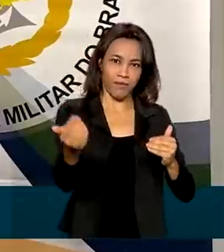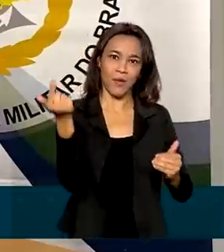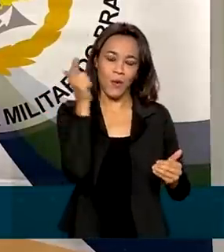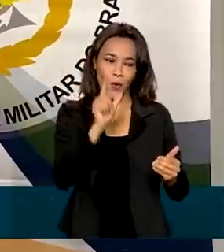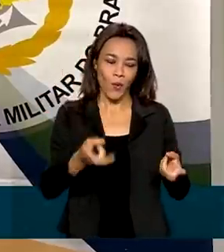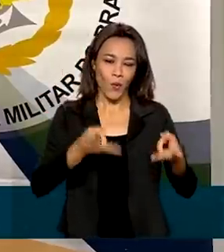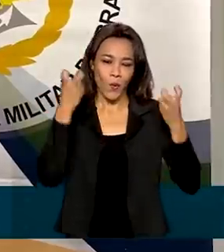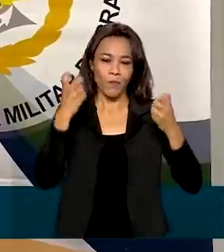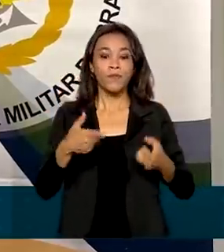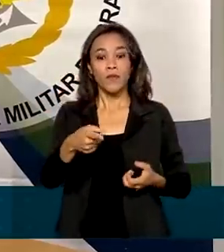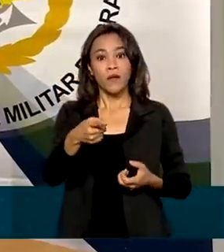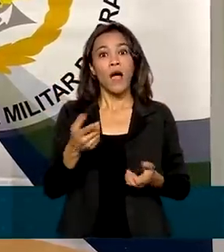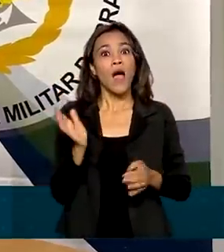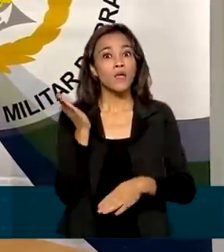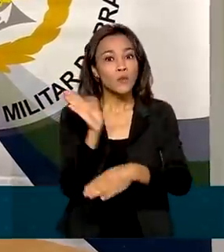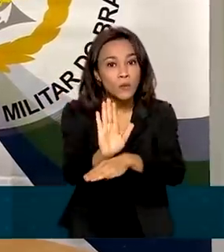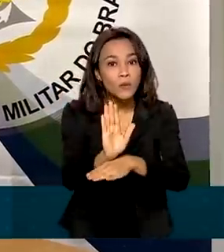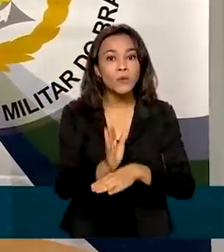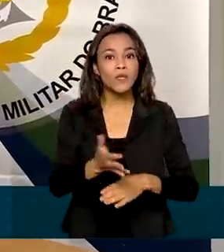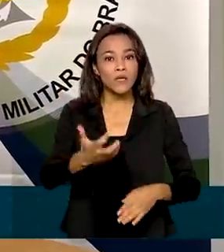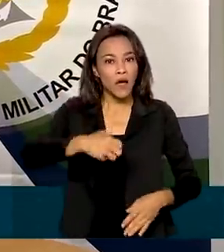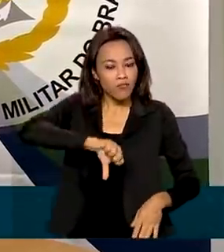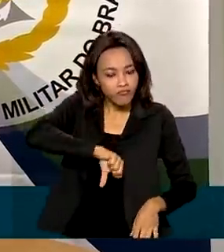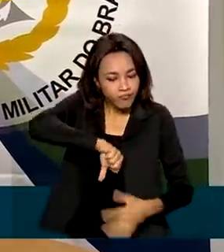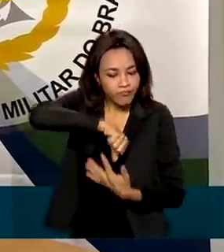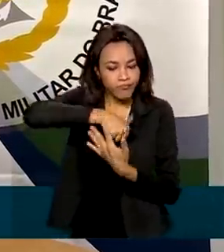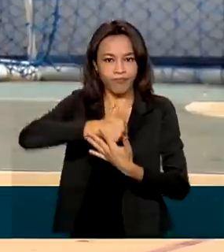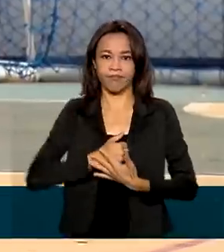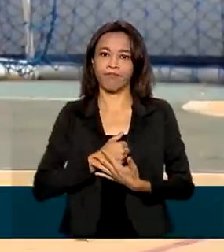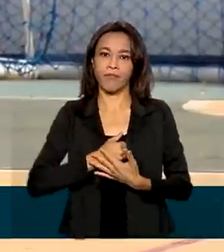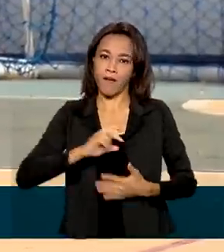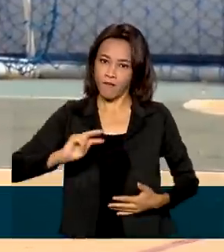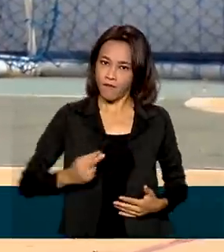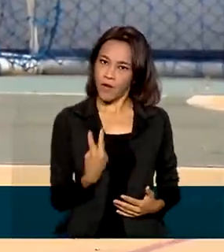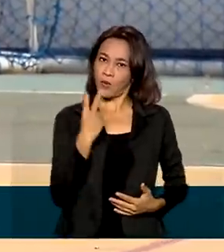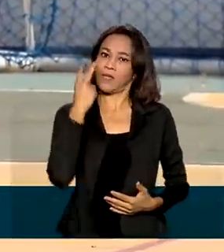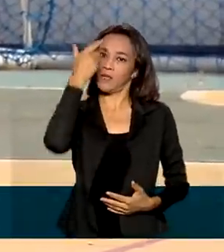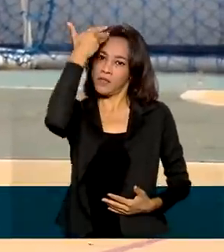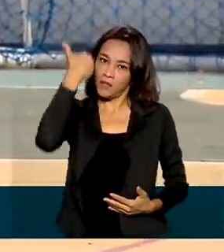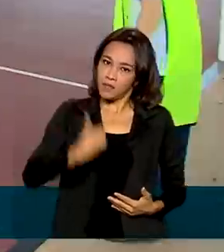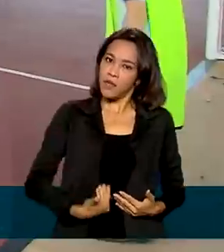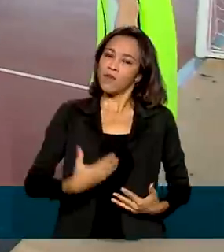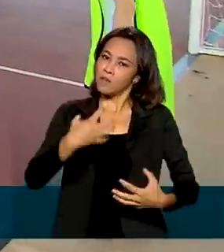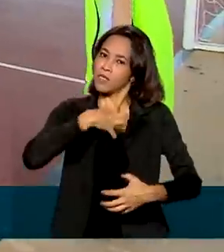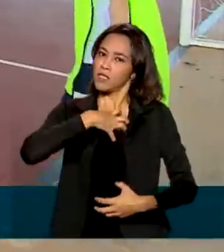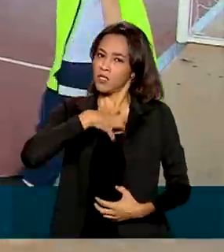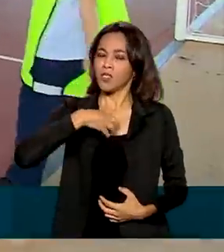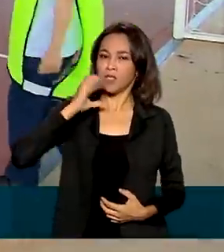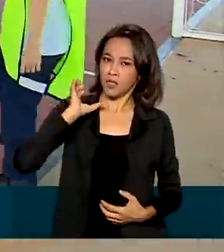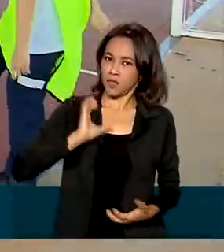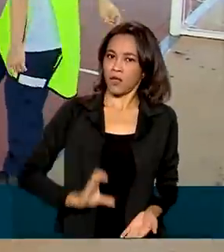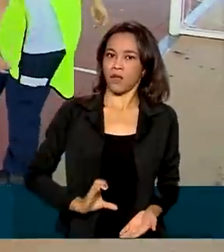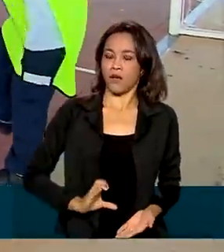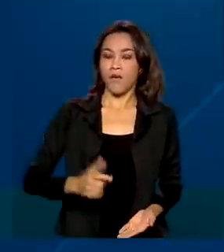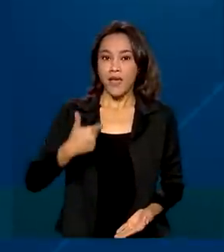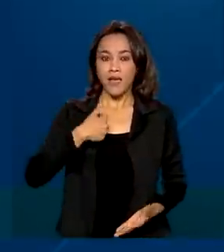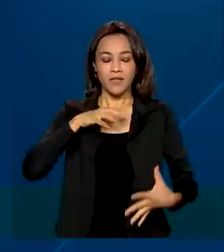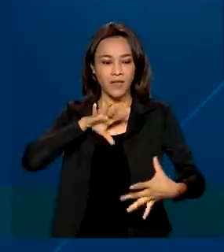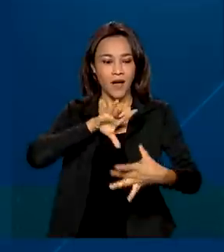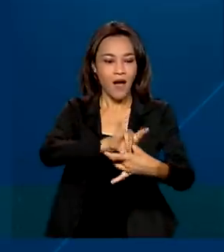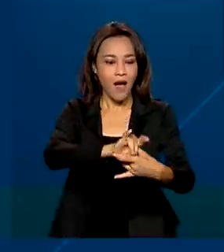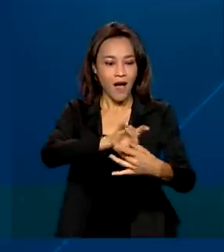elevação da autoestima, valorização da pessoa, ele volta a se sentir cidadão, ele se reintegra